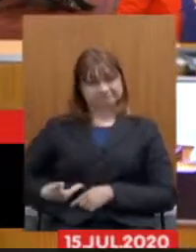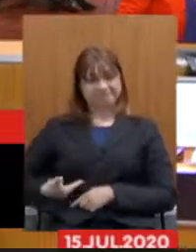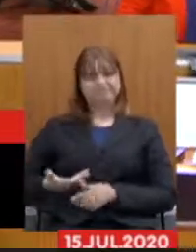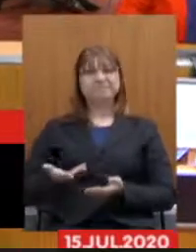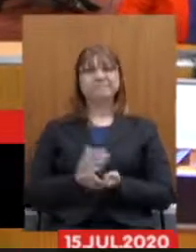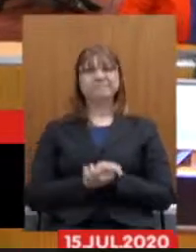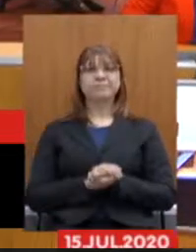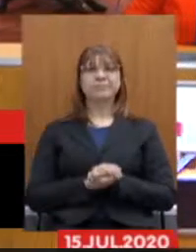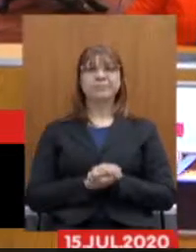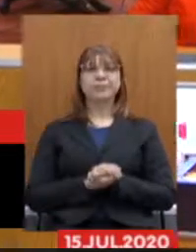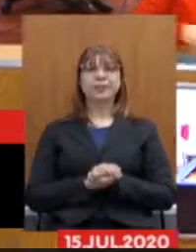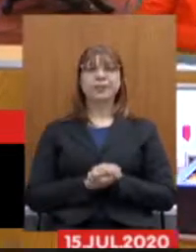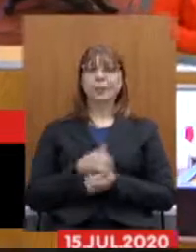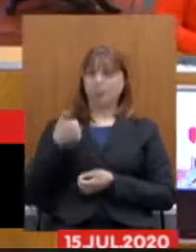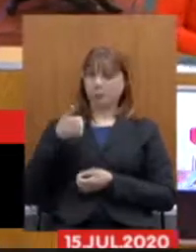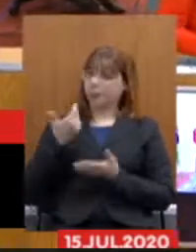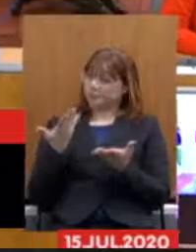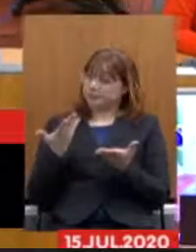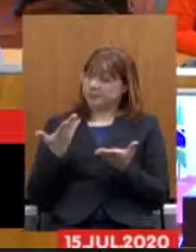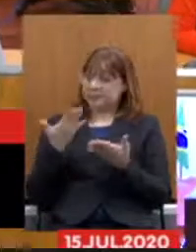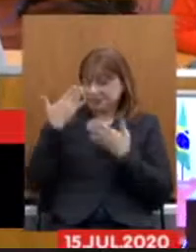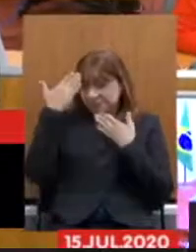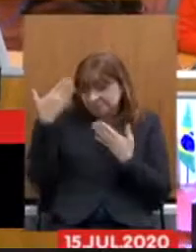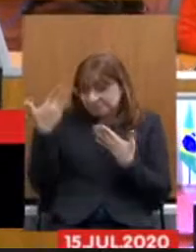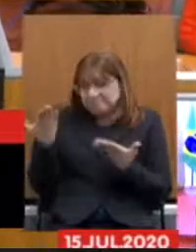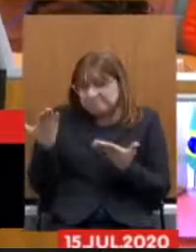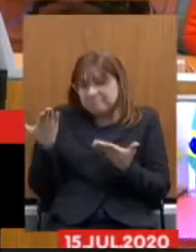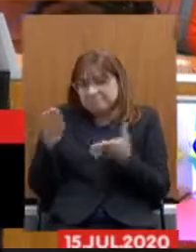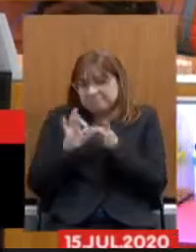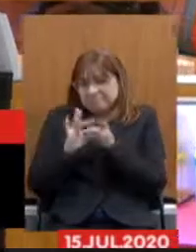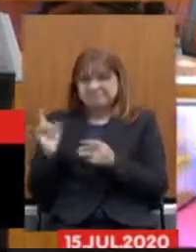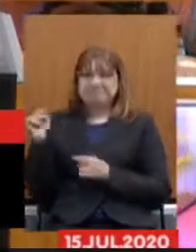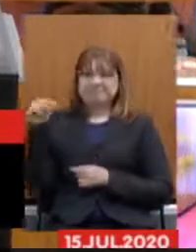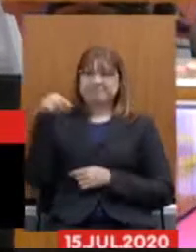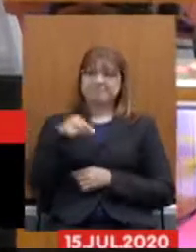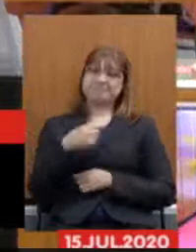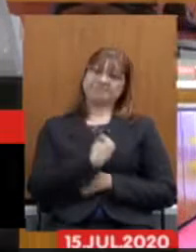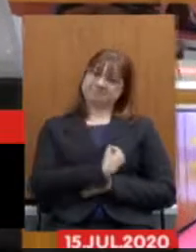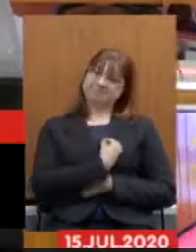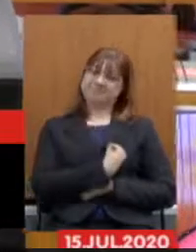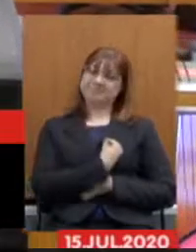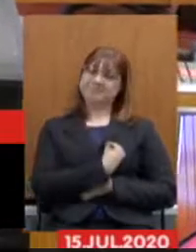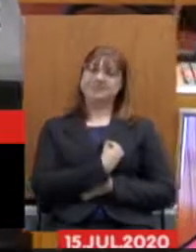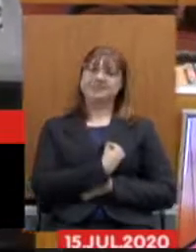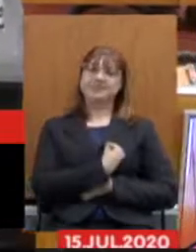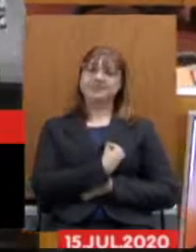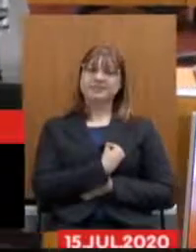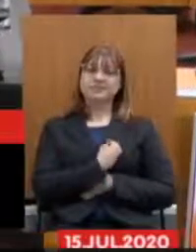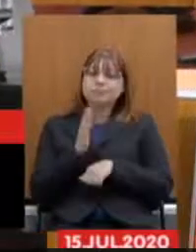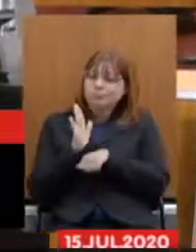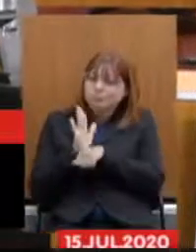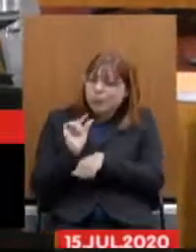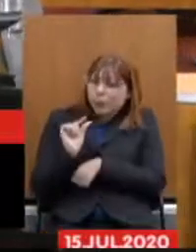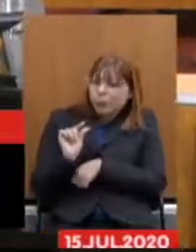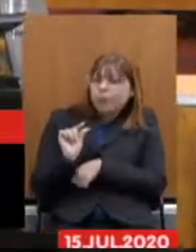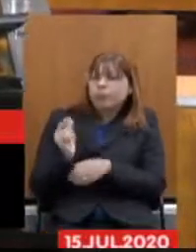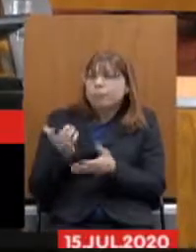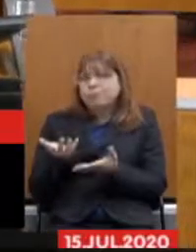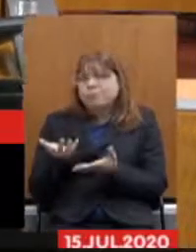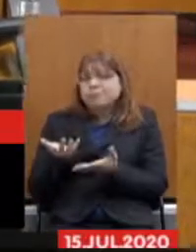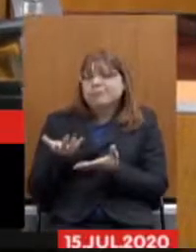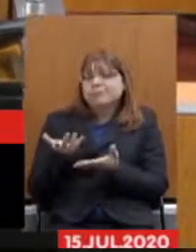Primeiro, eu gostaria de agradecer a oportunidade de estar aqui, de participar e contribuir um pouco com